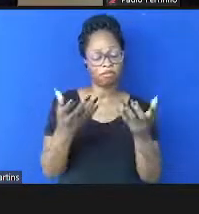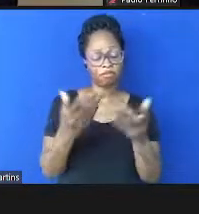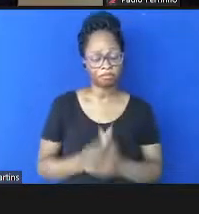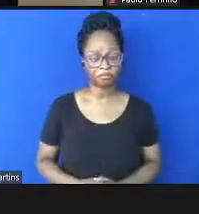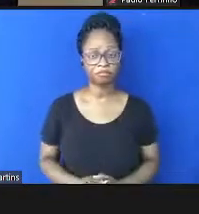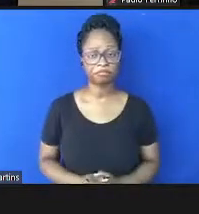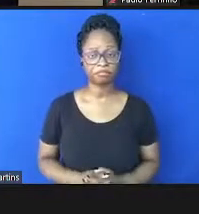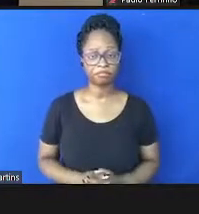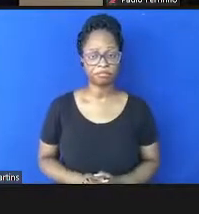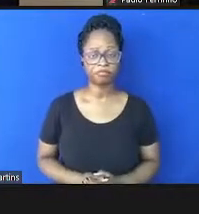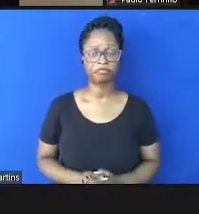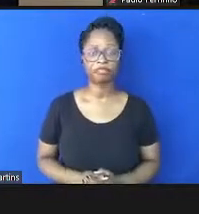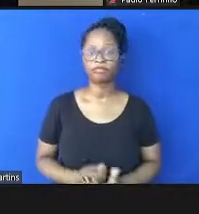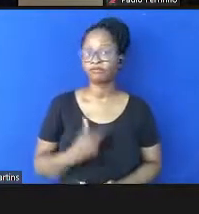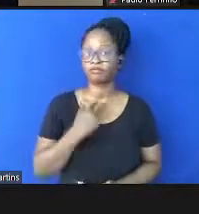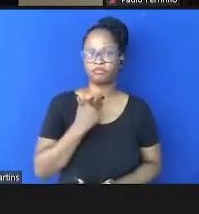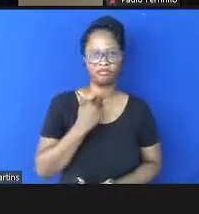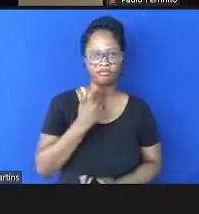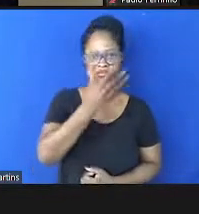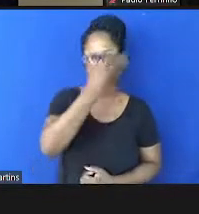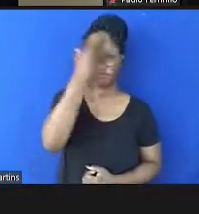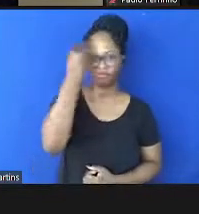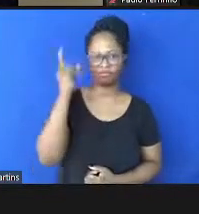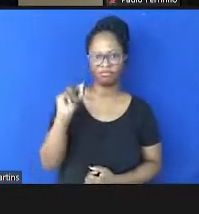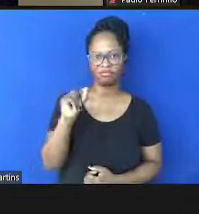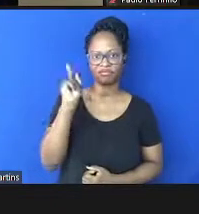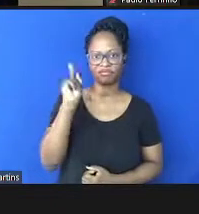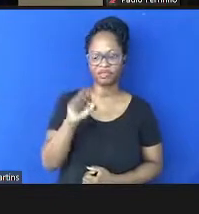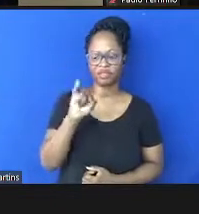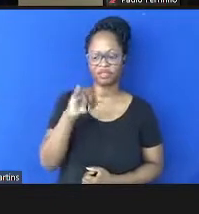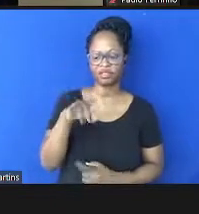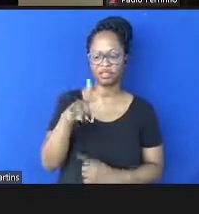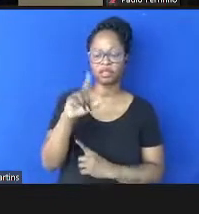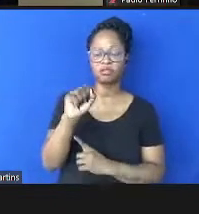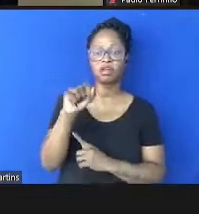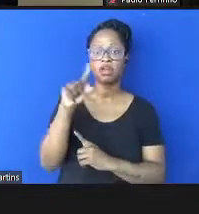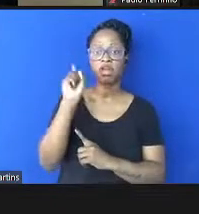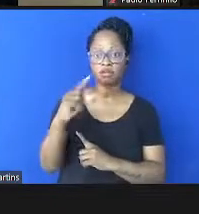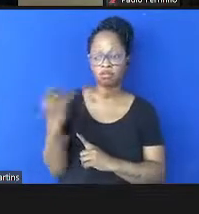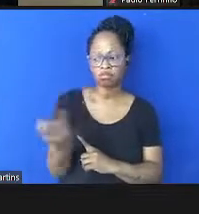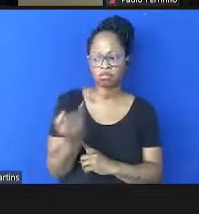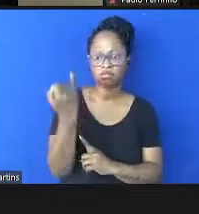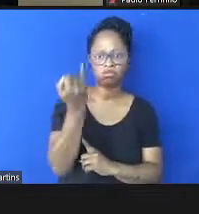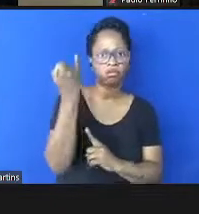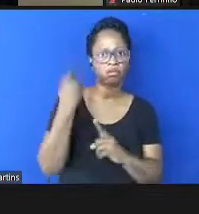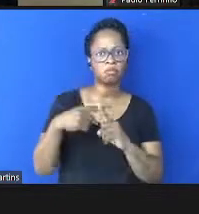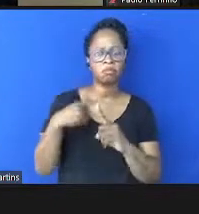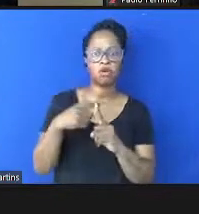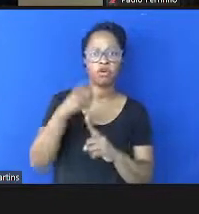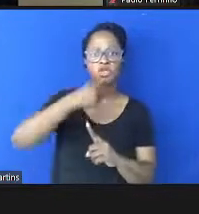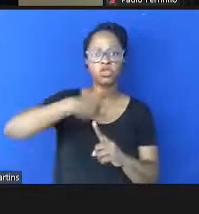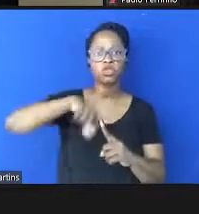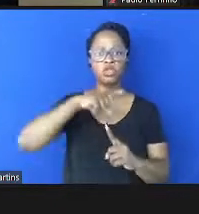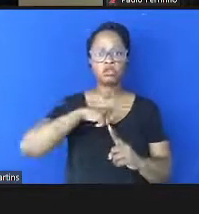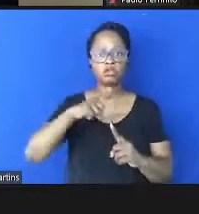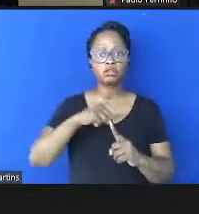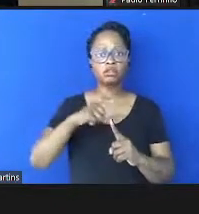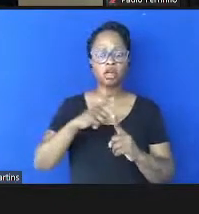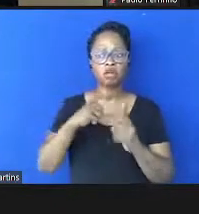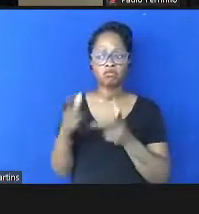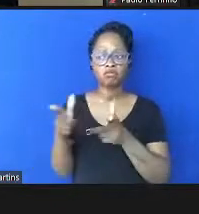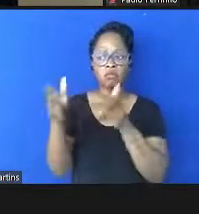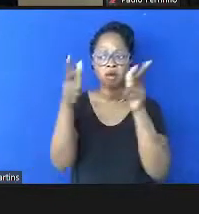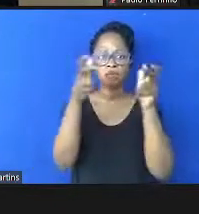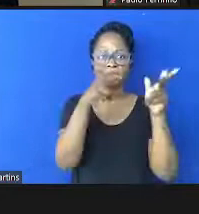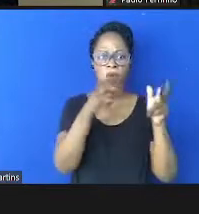Não poderia deixar de falar, a noção de sindemia é importante, porque isso vai ser abordado nas diversas